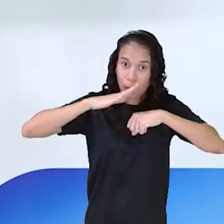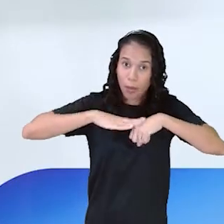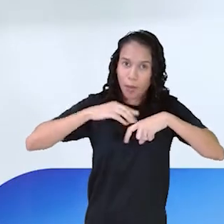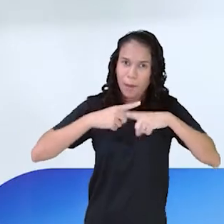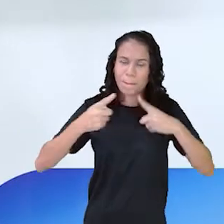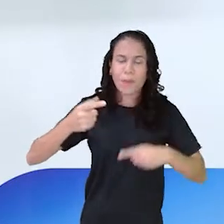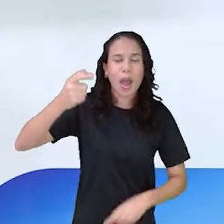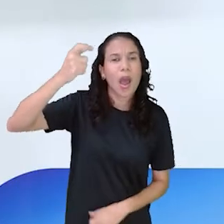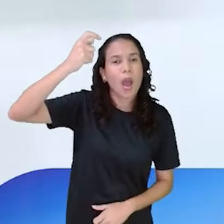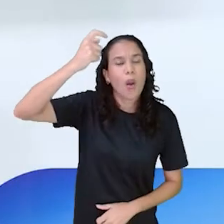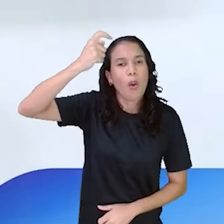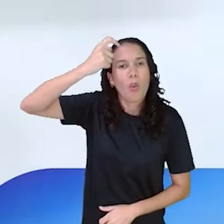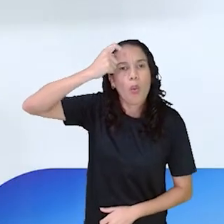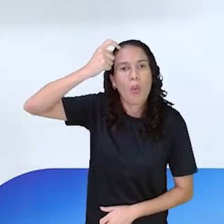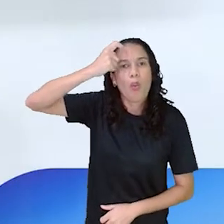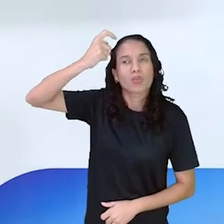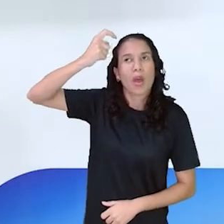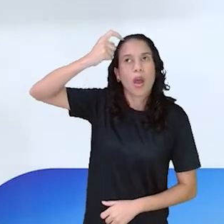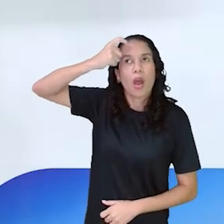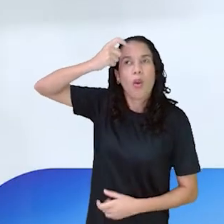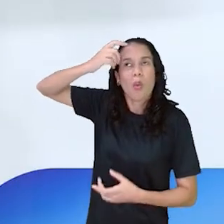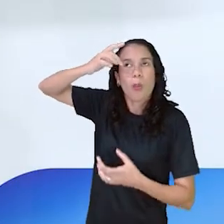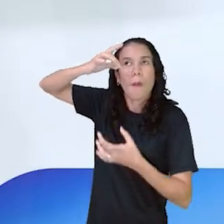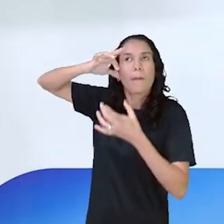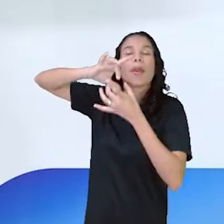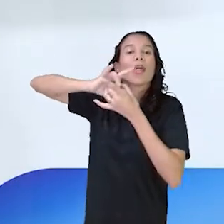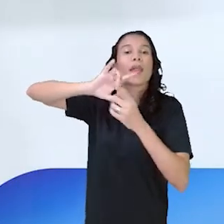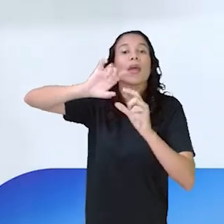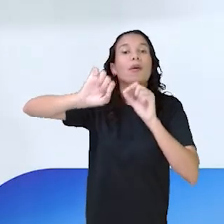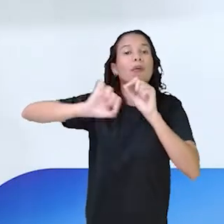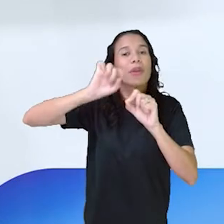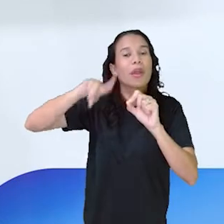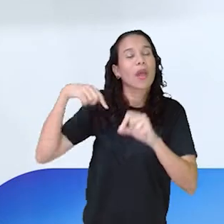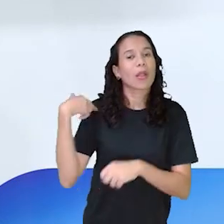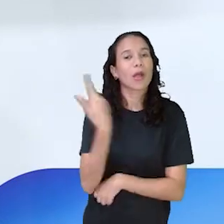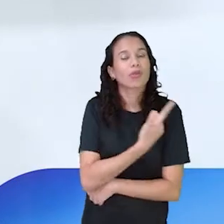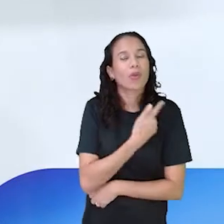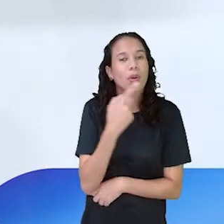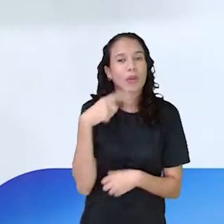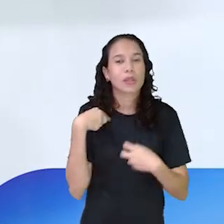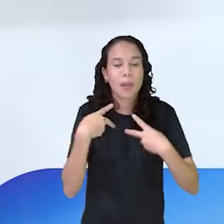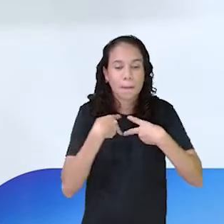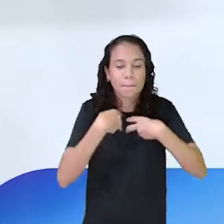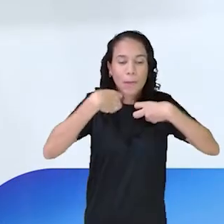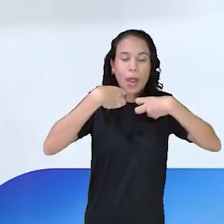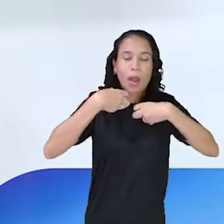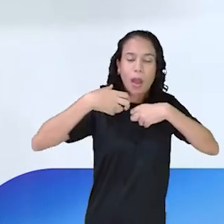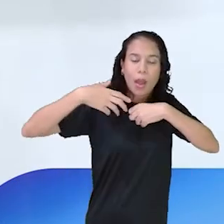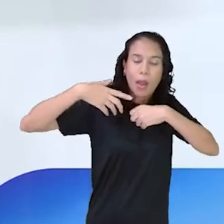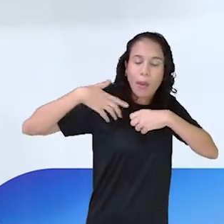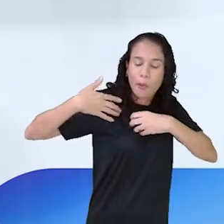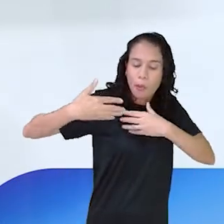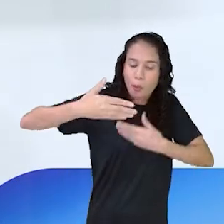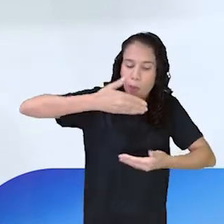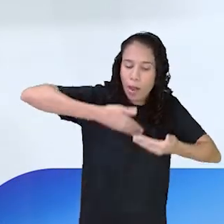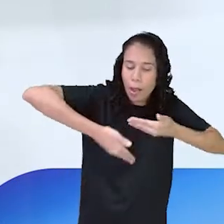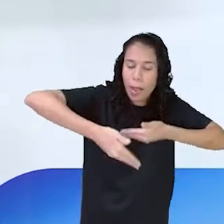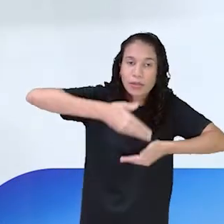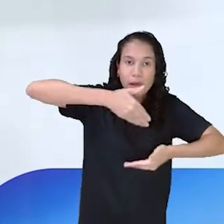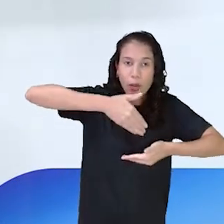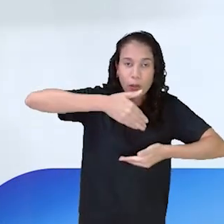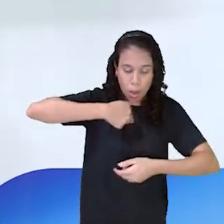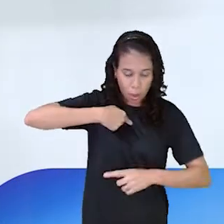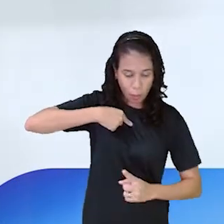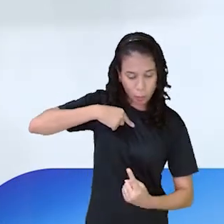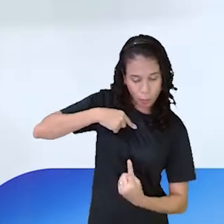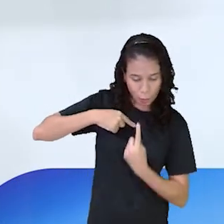consciência, autoconsciência, a gente está falando dessa intimidade, dessa percepção que a gente precisa ter do nosso